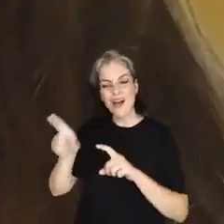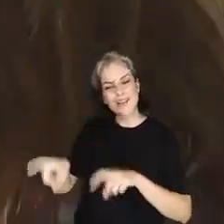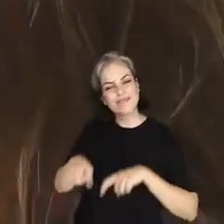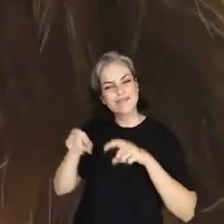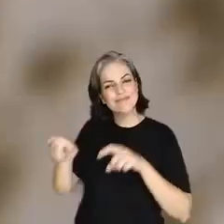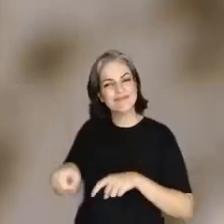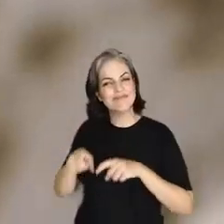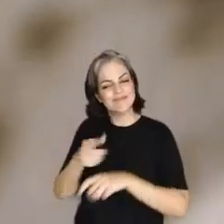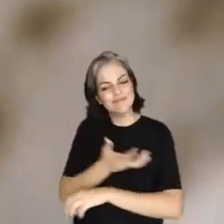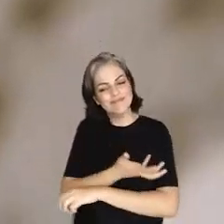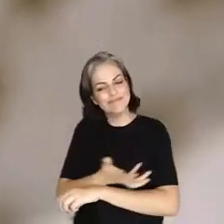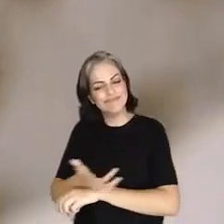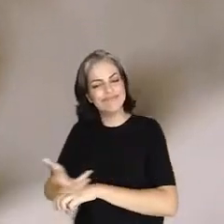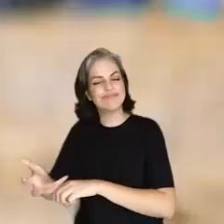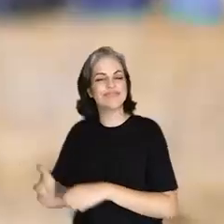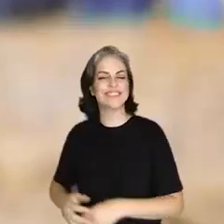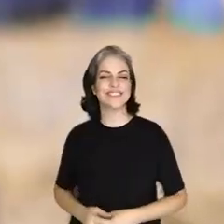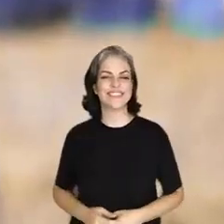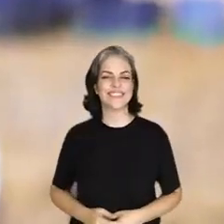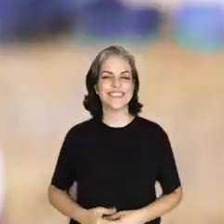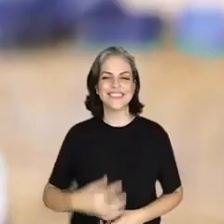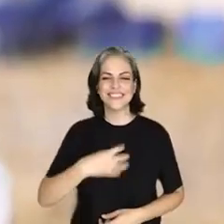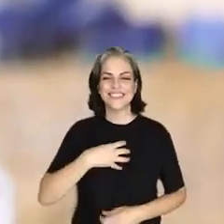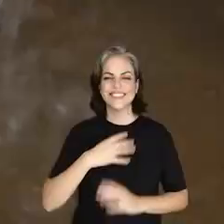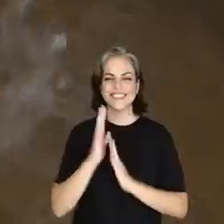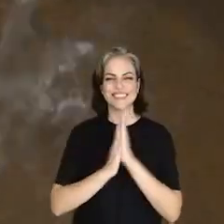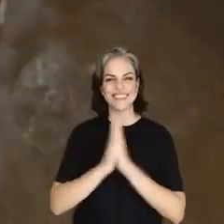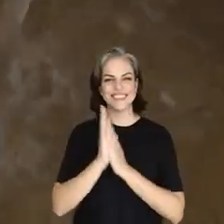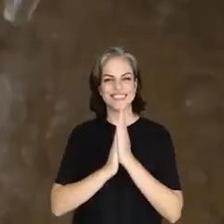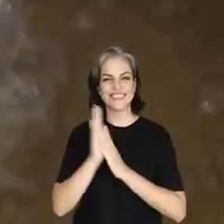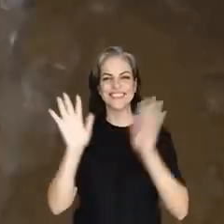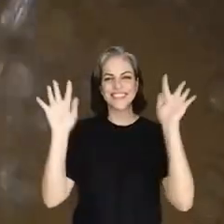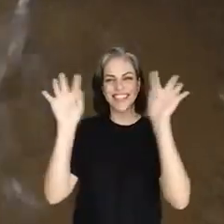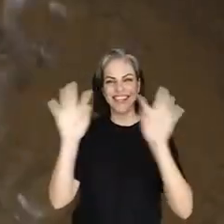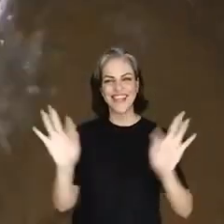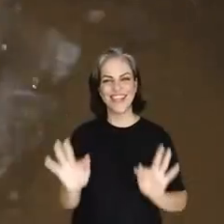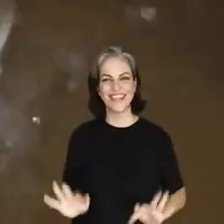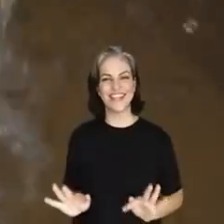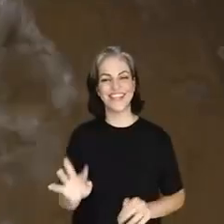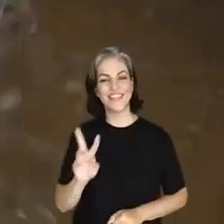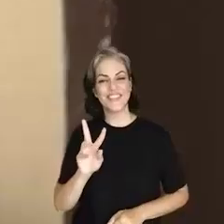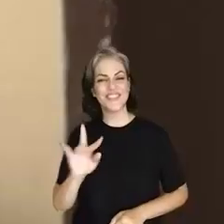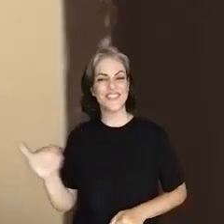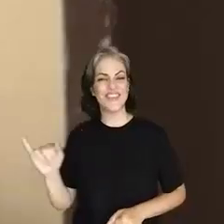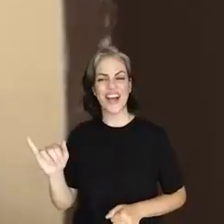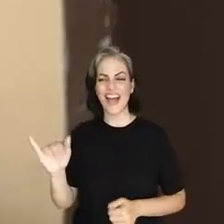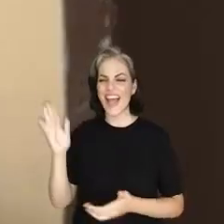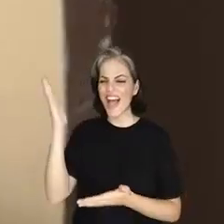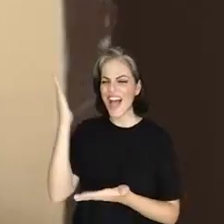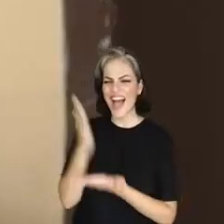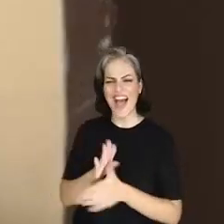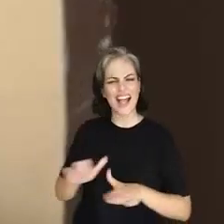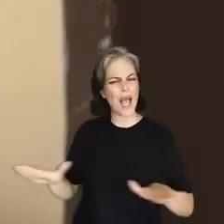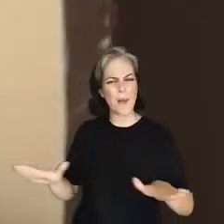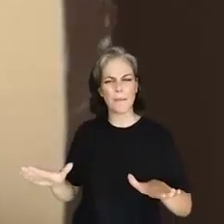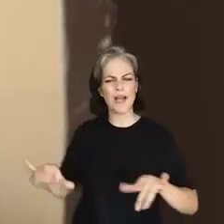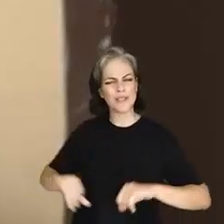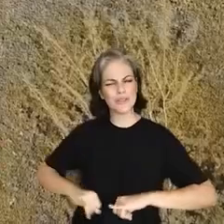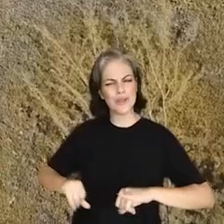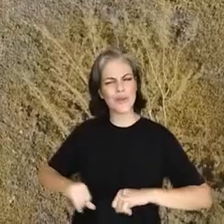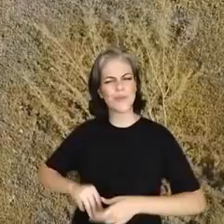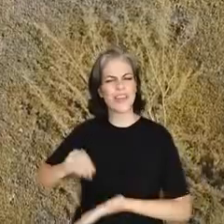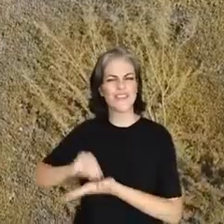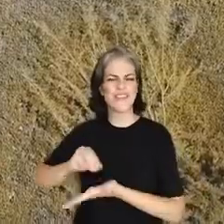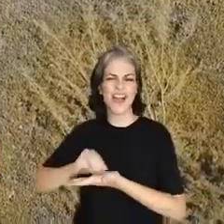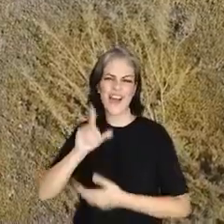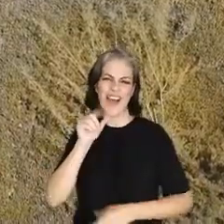o capim. Bom, para mim é expectativa de felicidade, né? Saber que vai acabar com essa miséria de falta d'água.